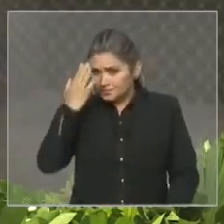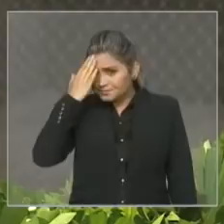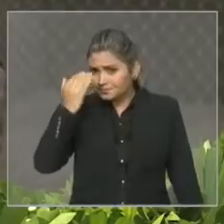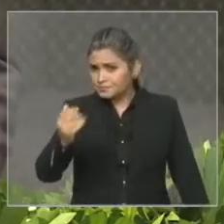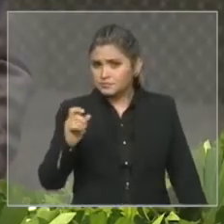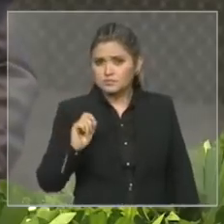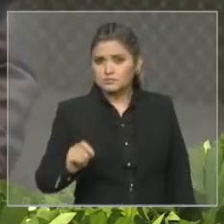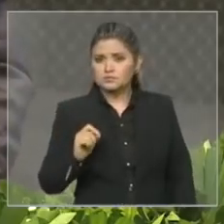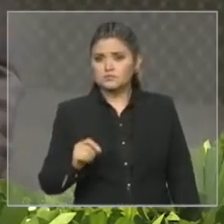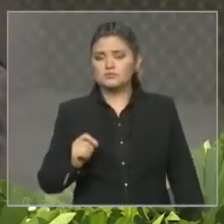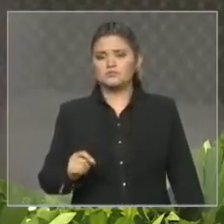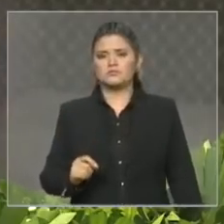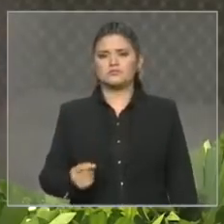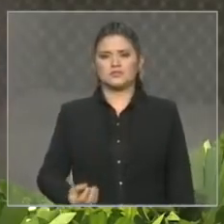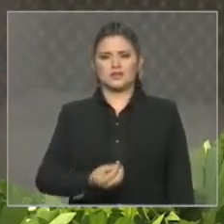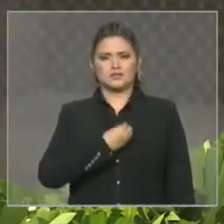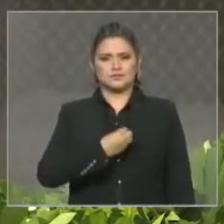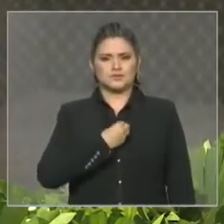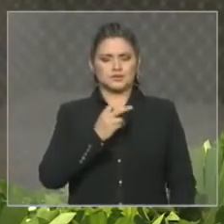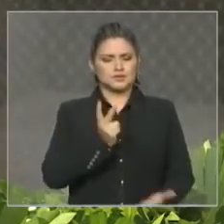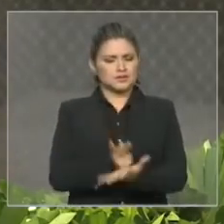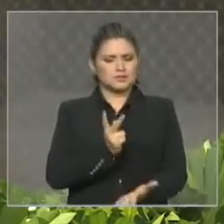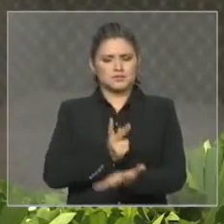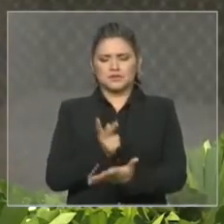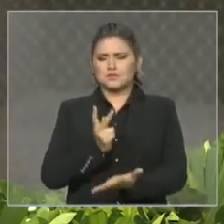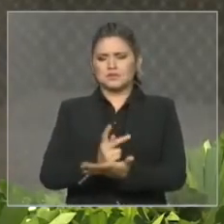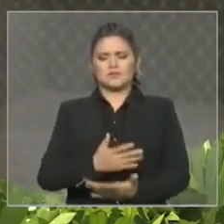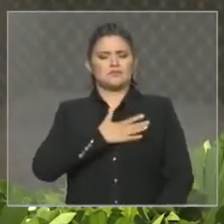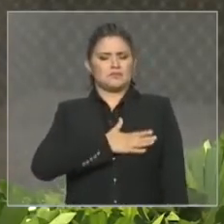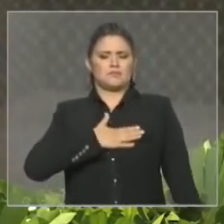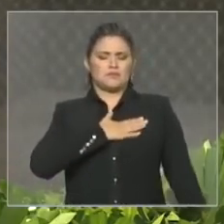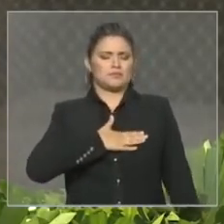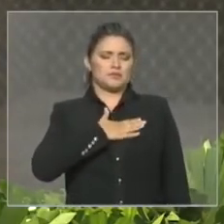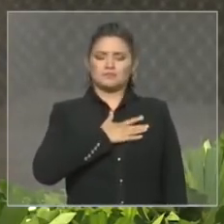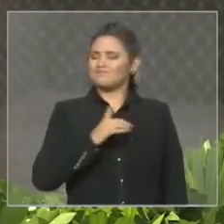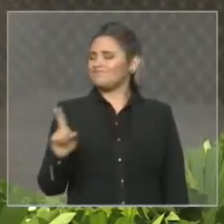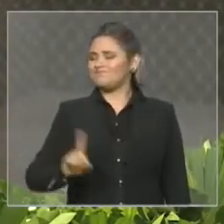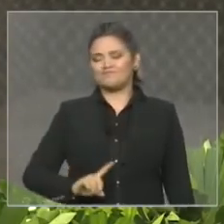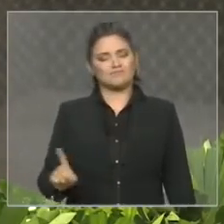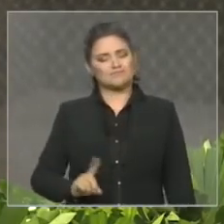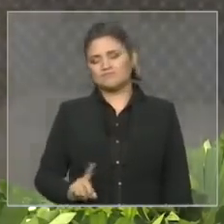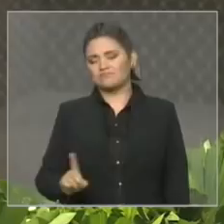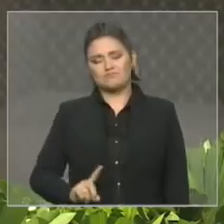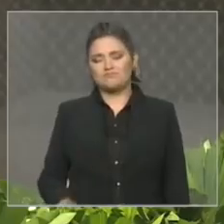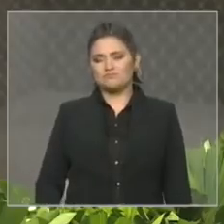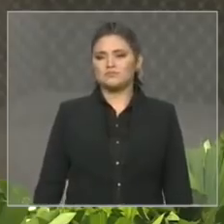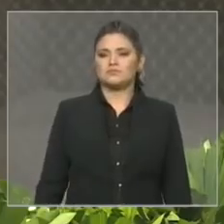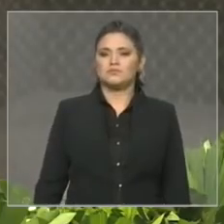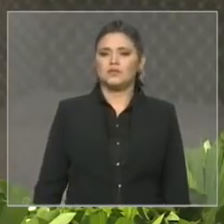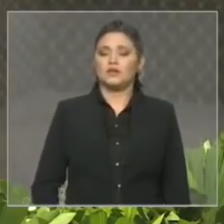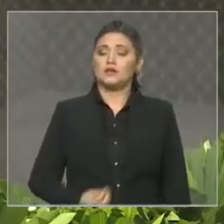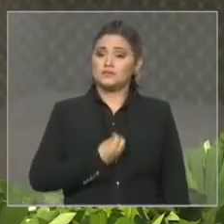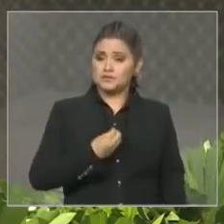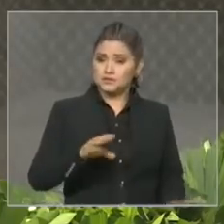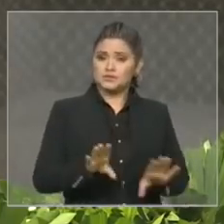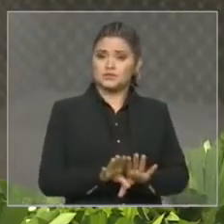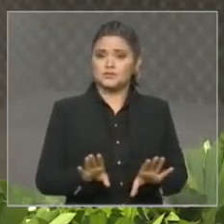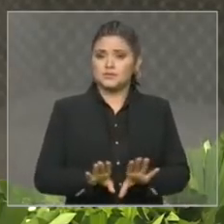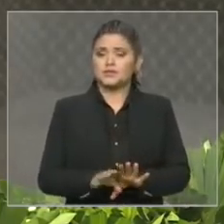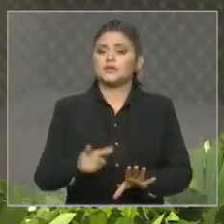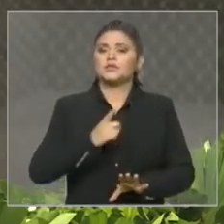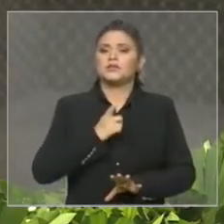vida não é feita apenas de momentos alegres. A vida também nos ensina com